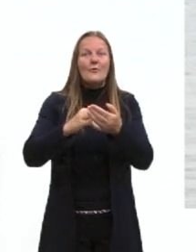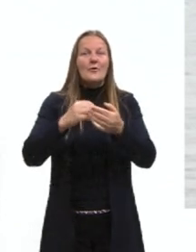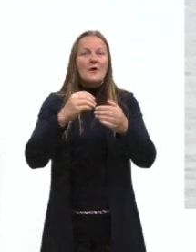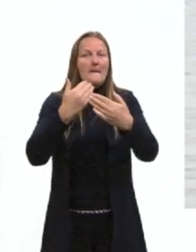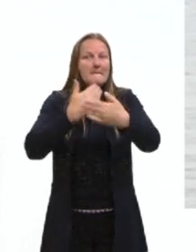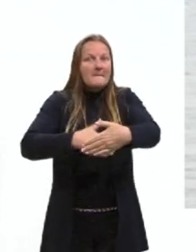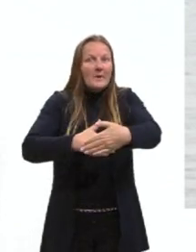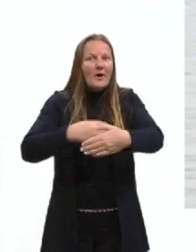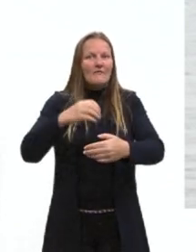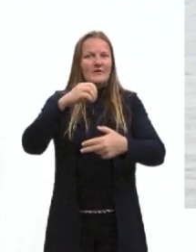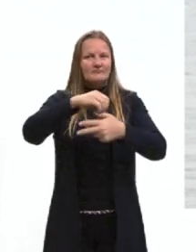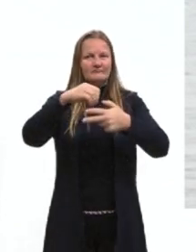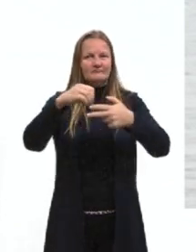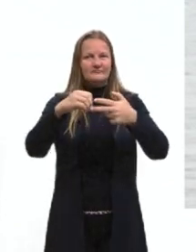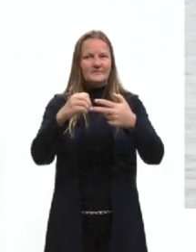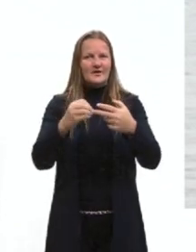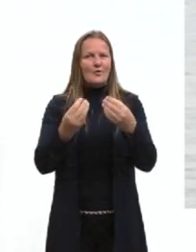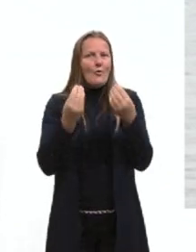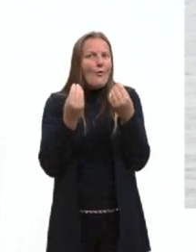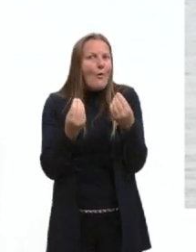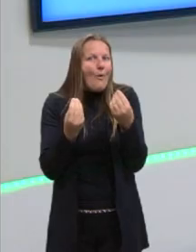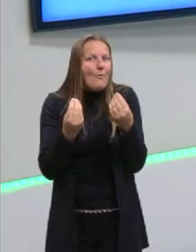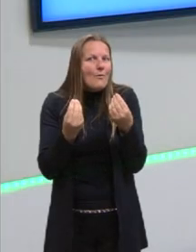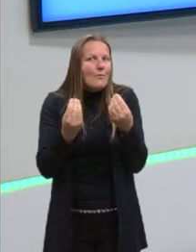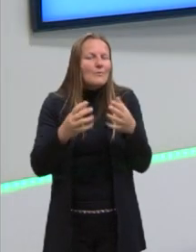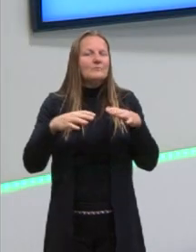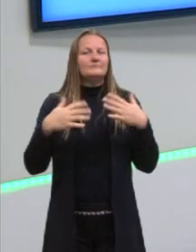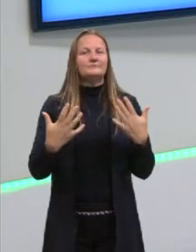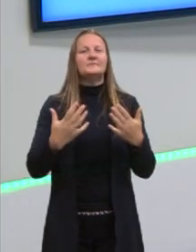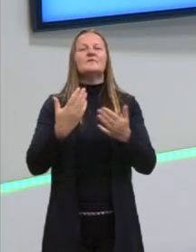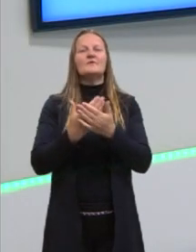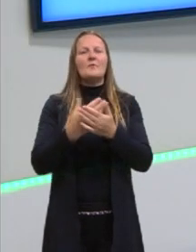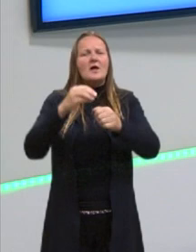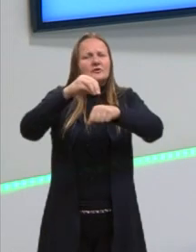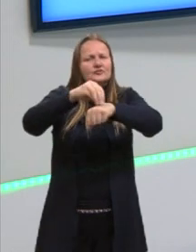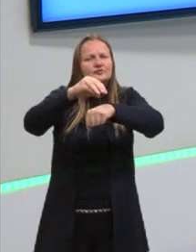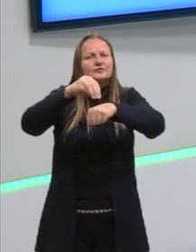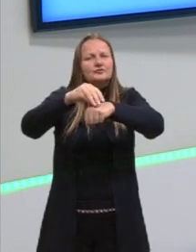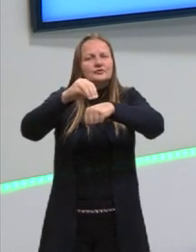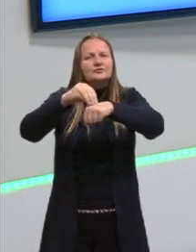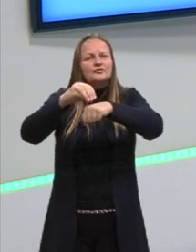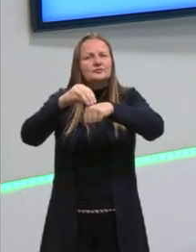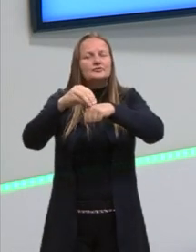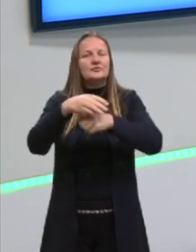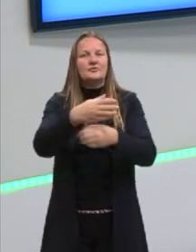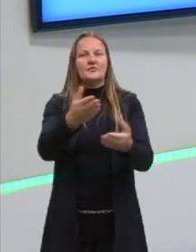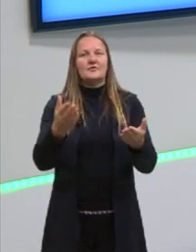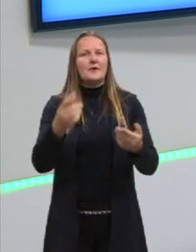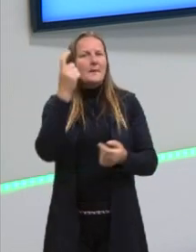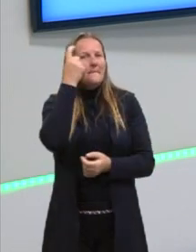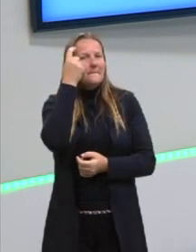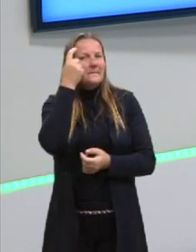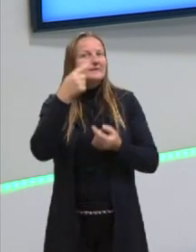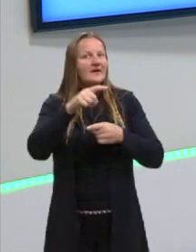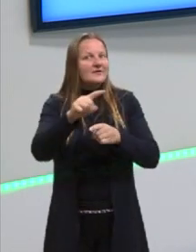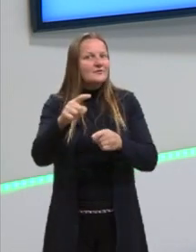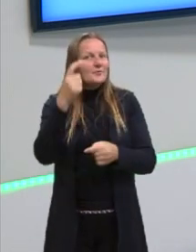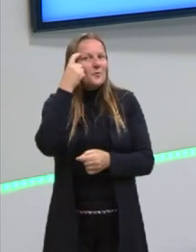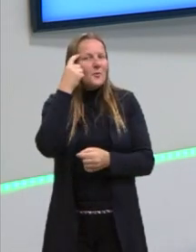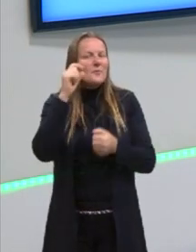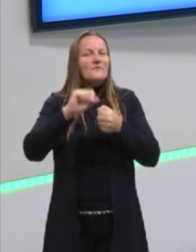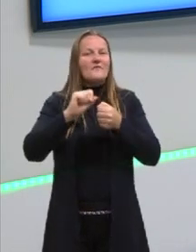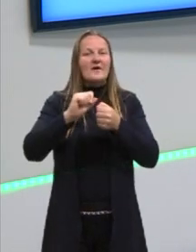questões do Enem. Então, hoje a minha aula vai ser uma aula sobre dicas. Dicas para vocês pensarem como vocês